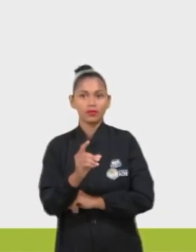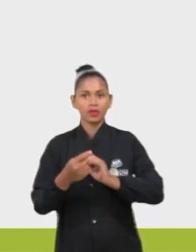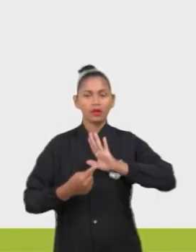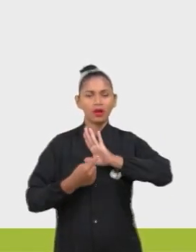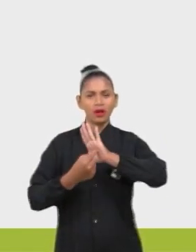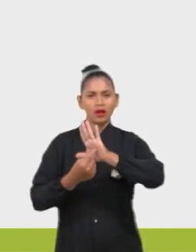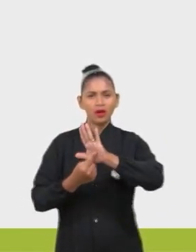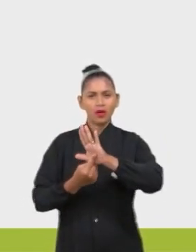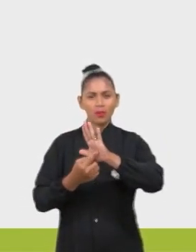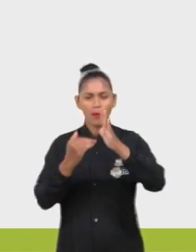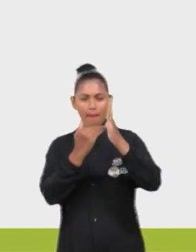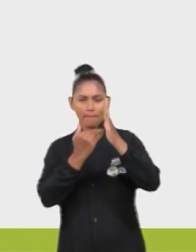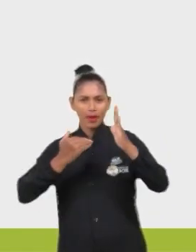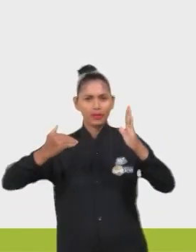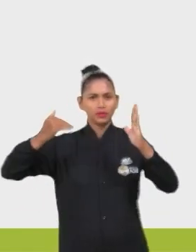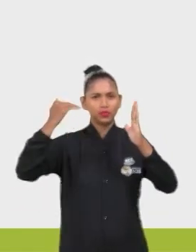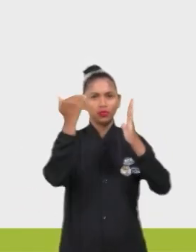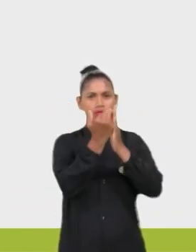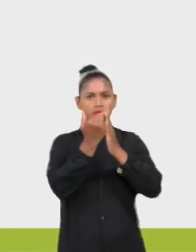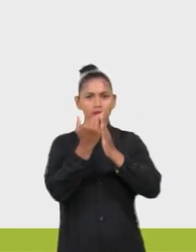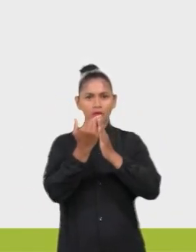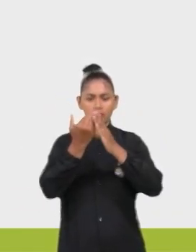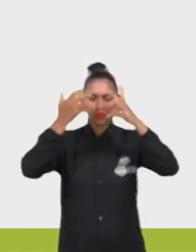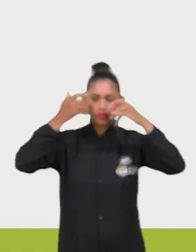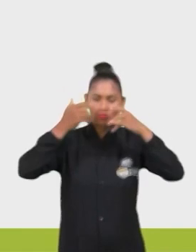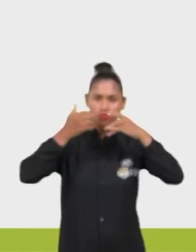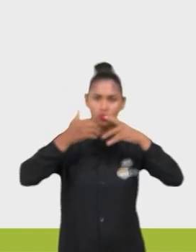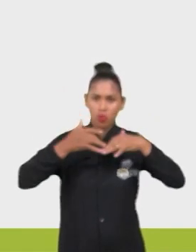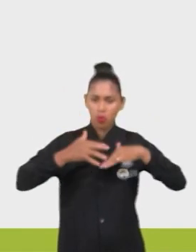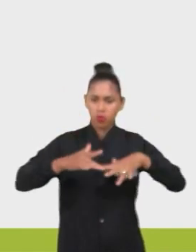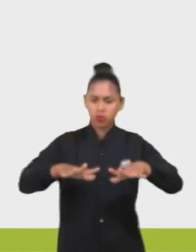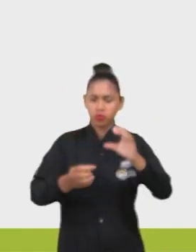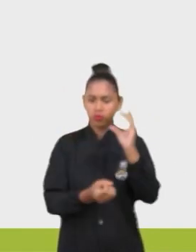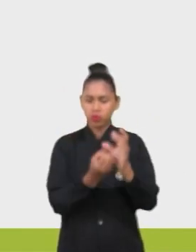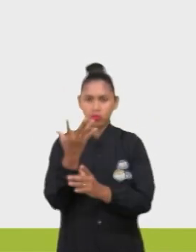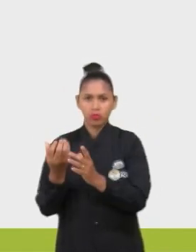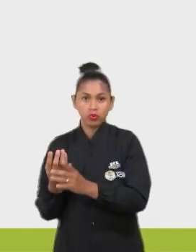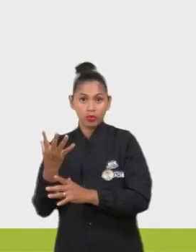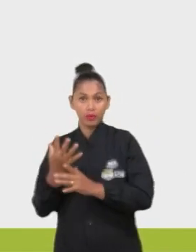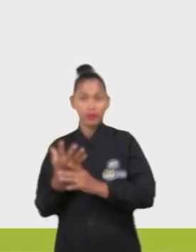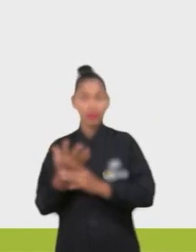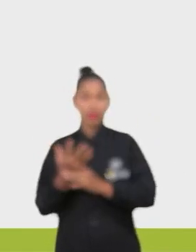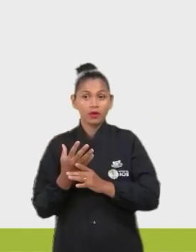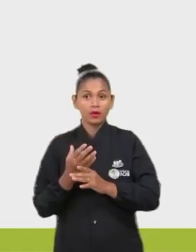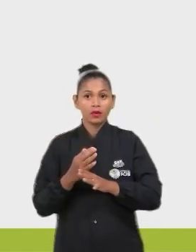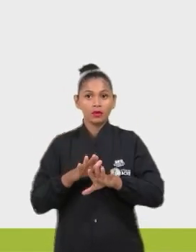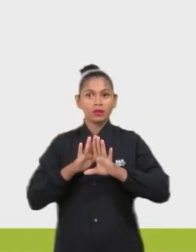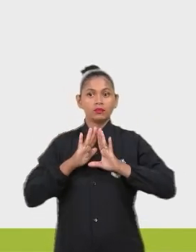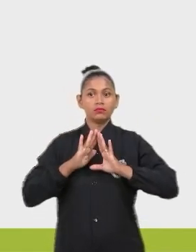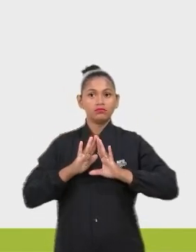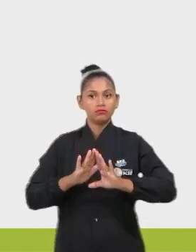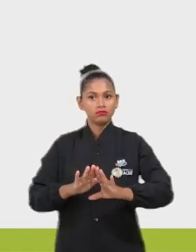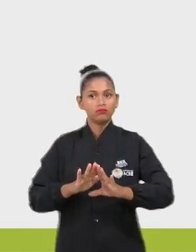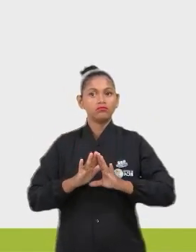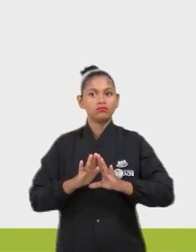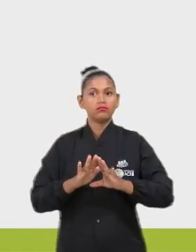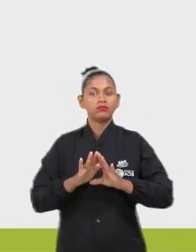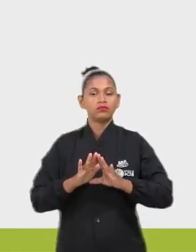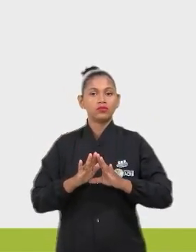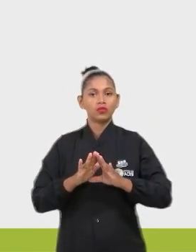taxa de reprodução e se mantém com o número de indivíduos superior à capacidade.